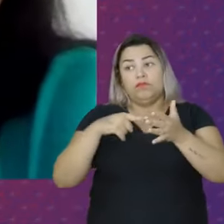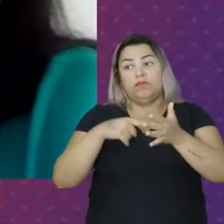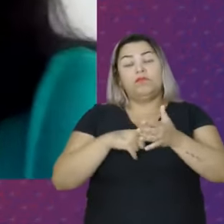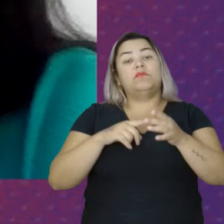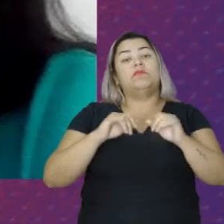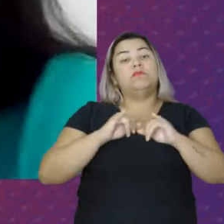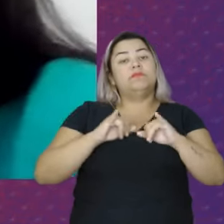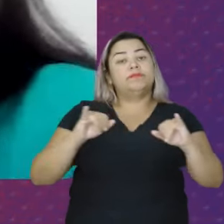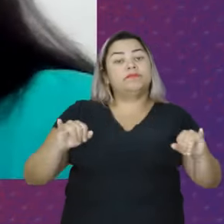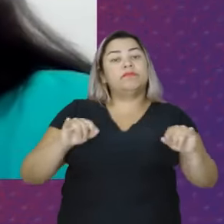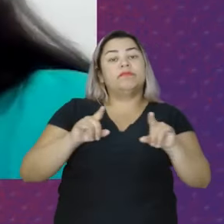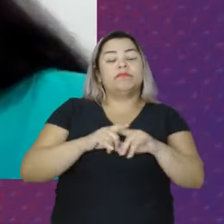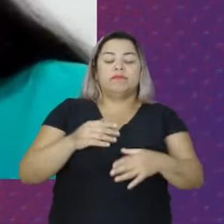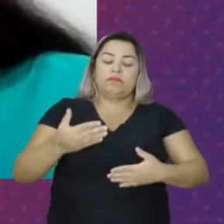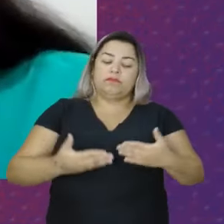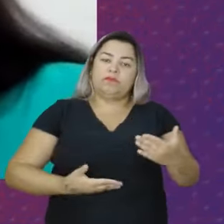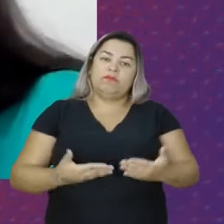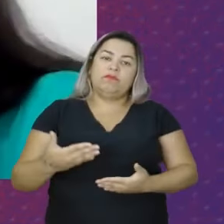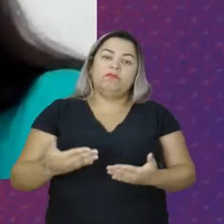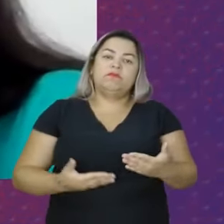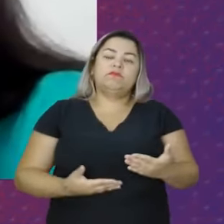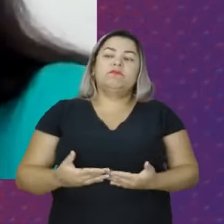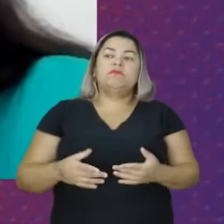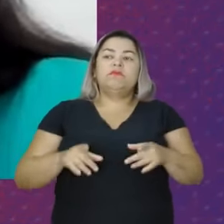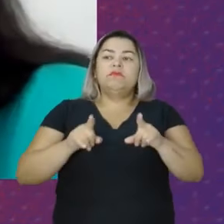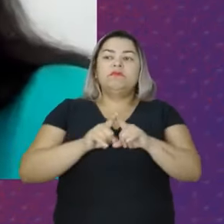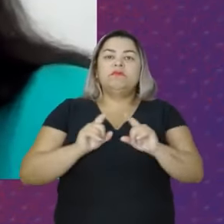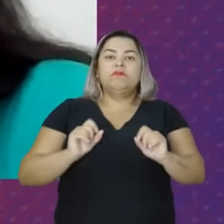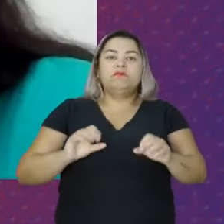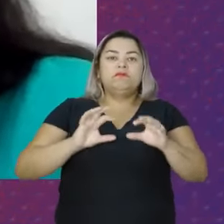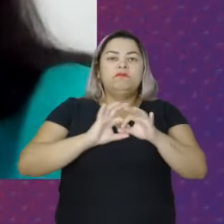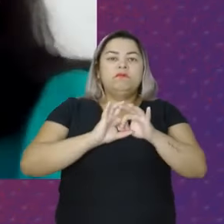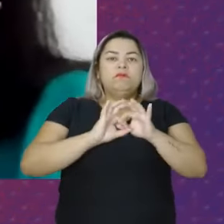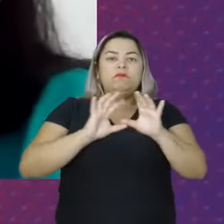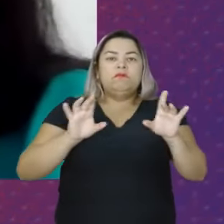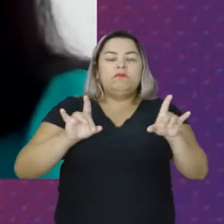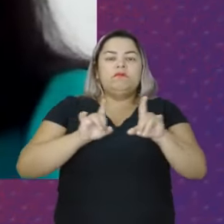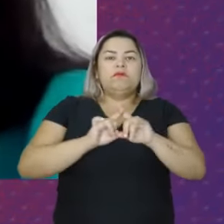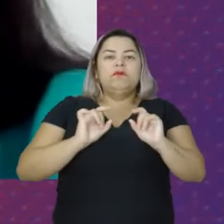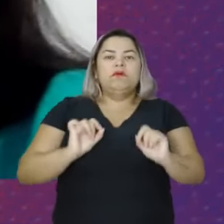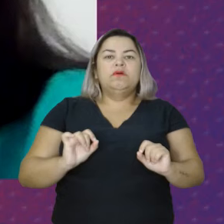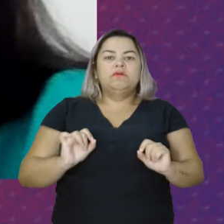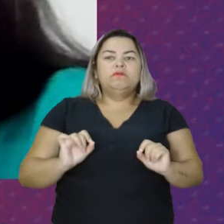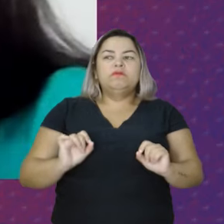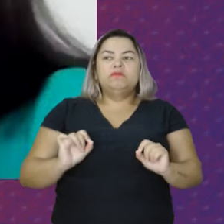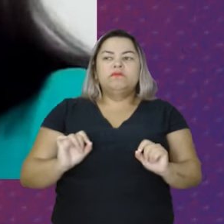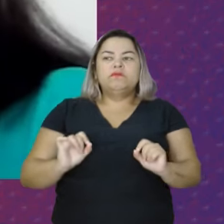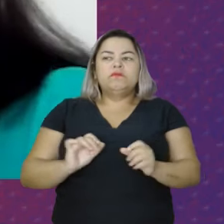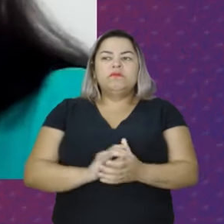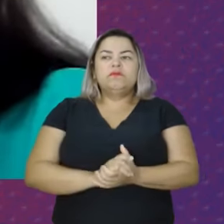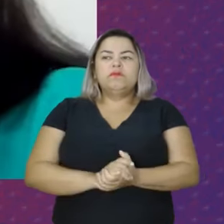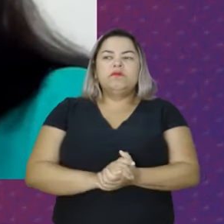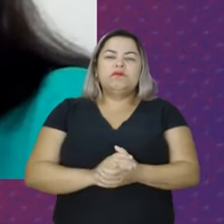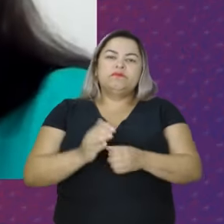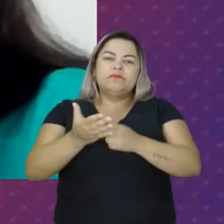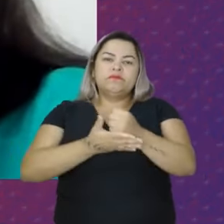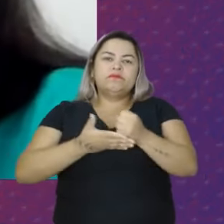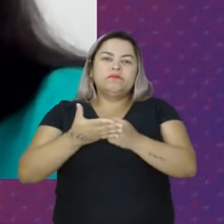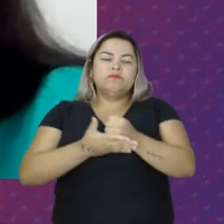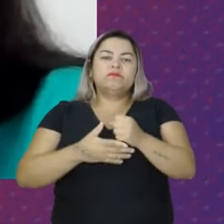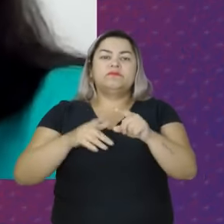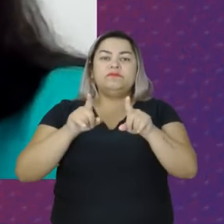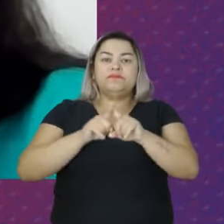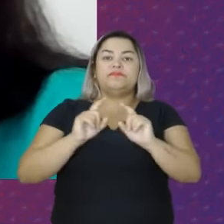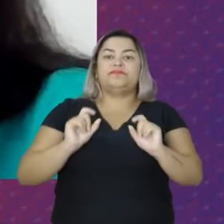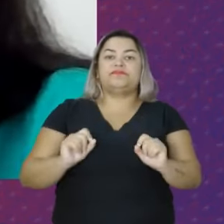informações Sobre serviços E ele deve estar Disponível Ininterruptamente A base legal Ela é